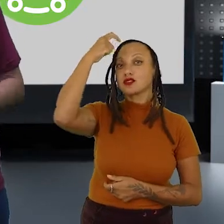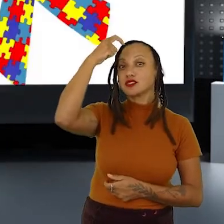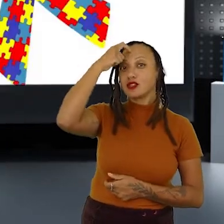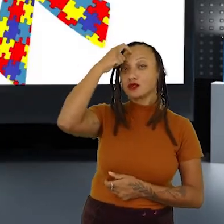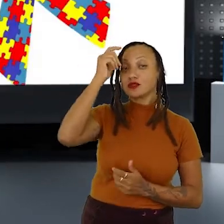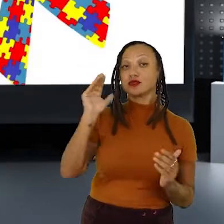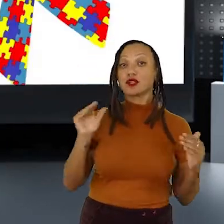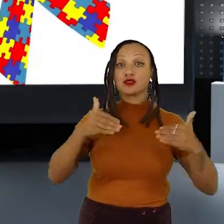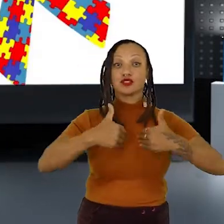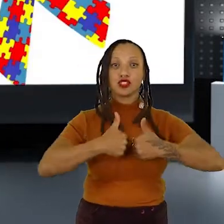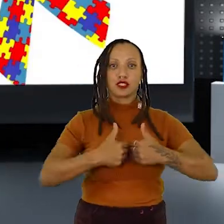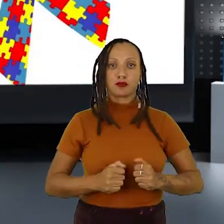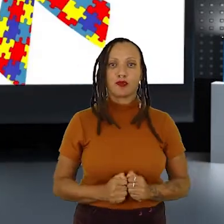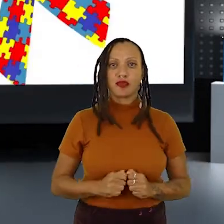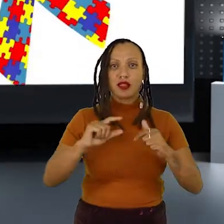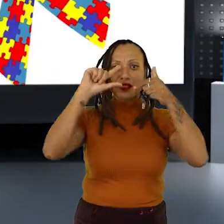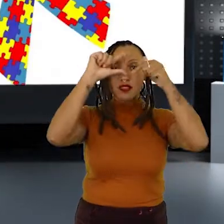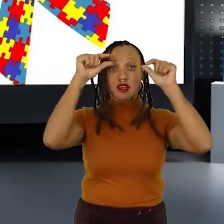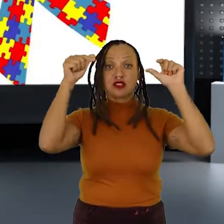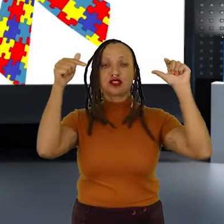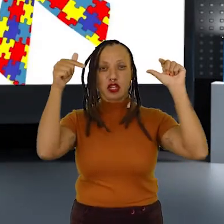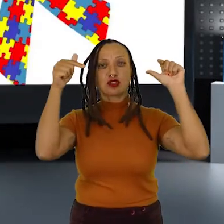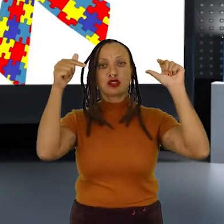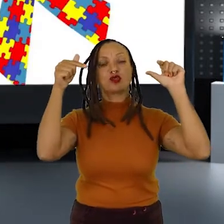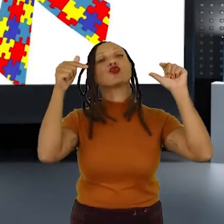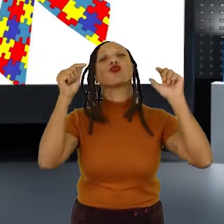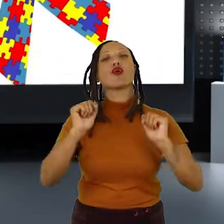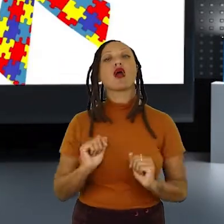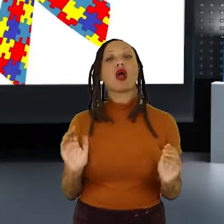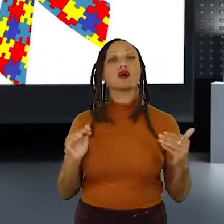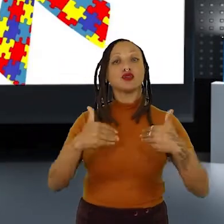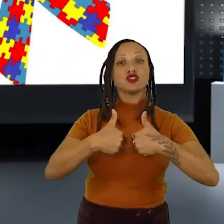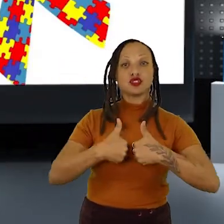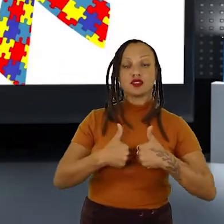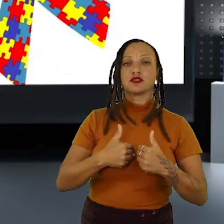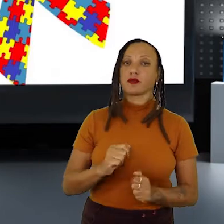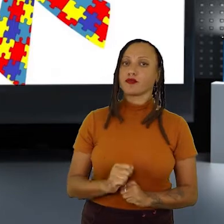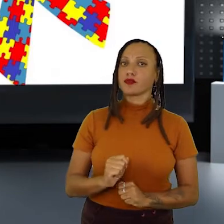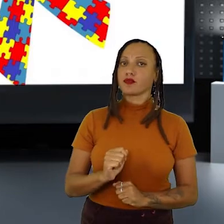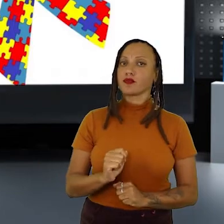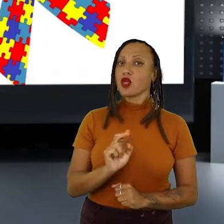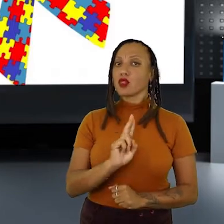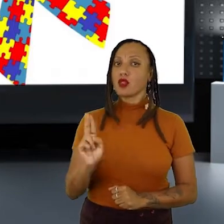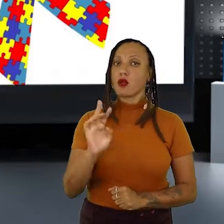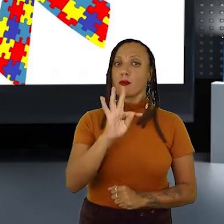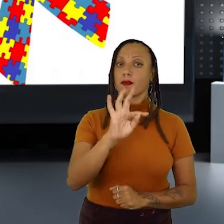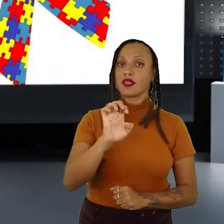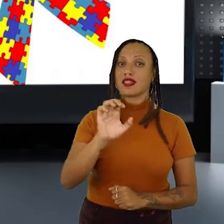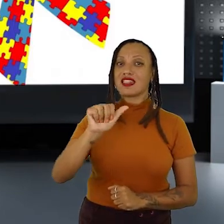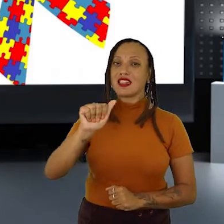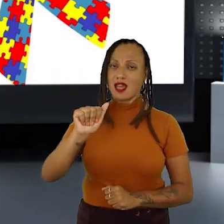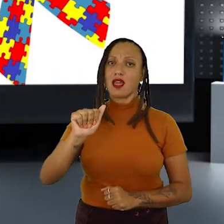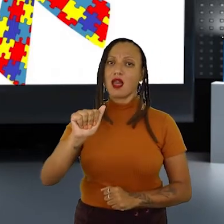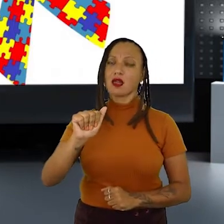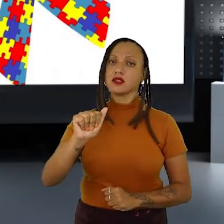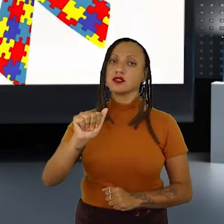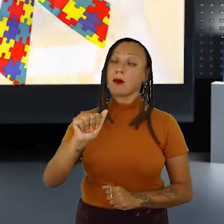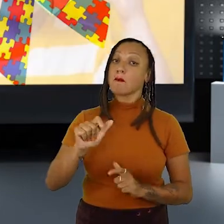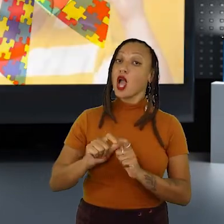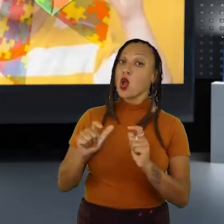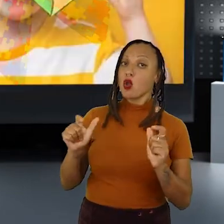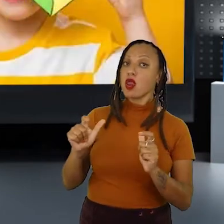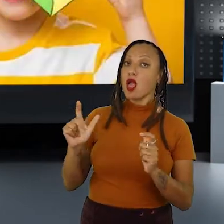Autismo. Os transtornos do espectro autista, popularmente conhecidos como TEA, geralmente são desencadeados na infância,